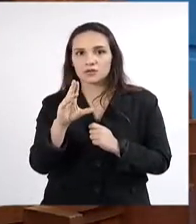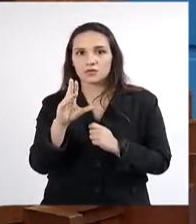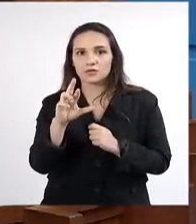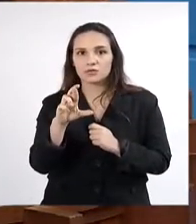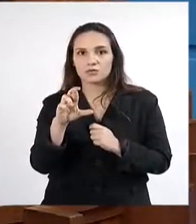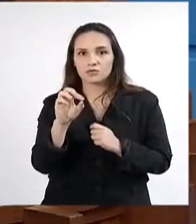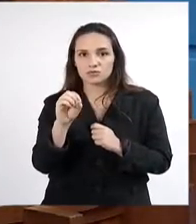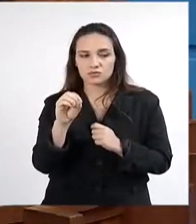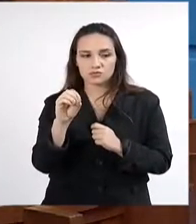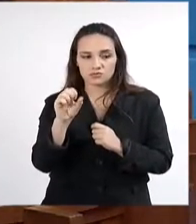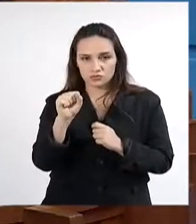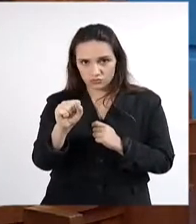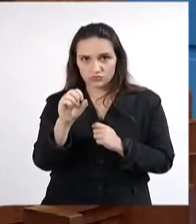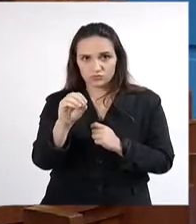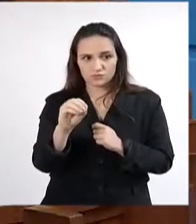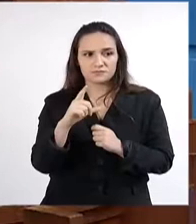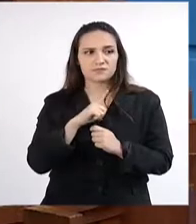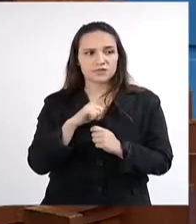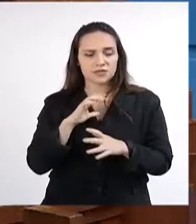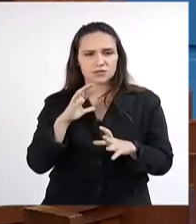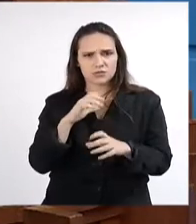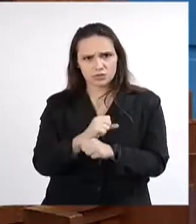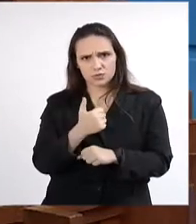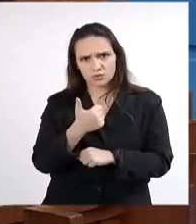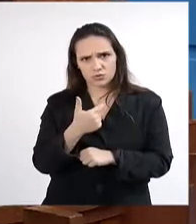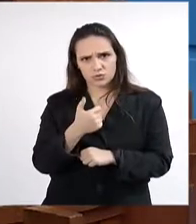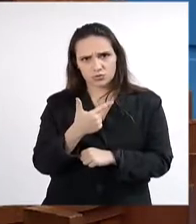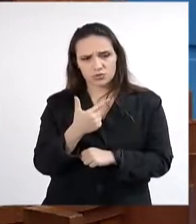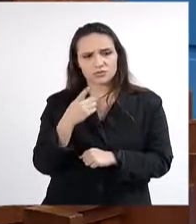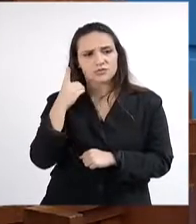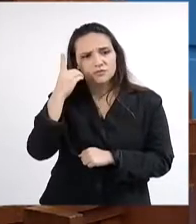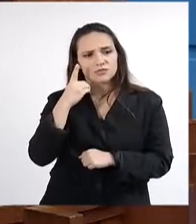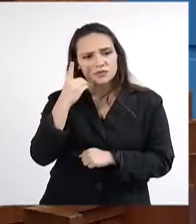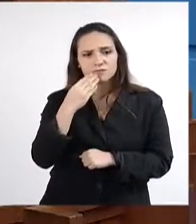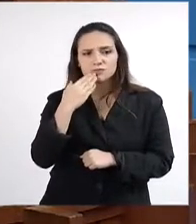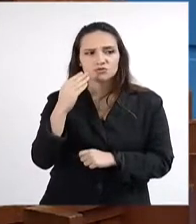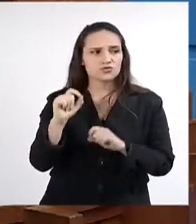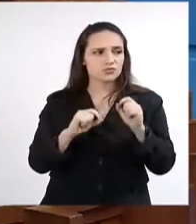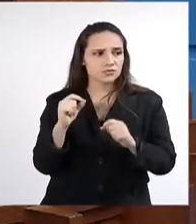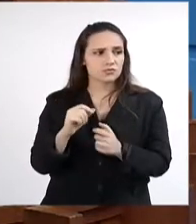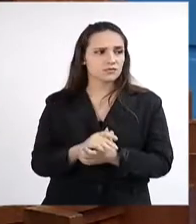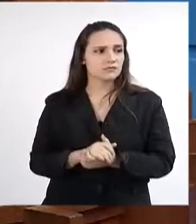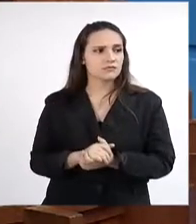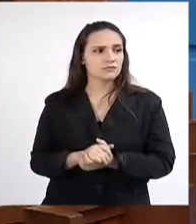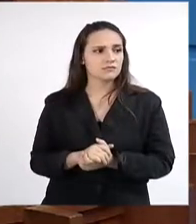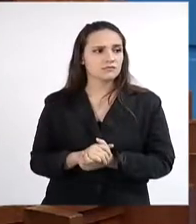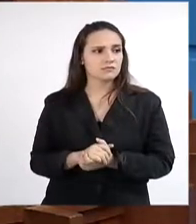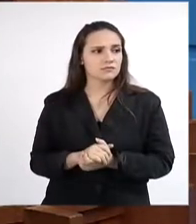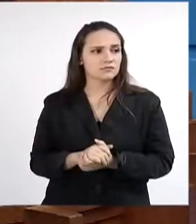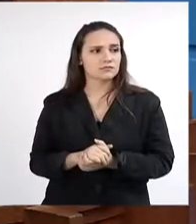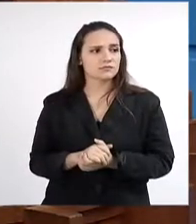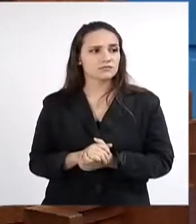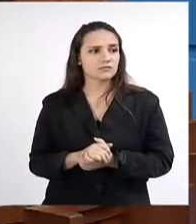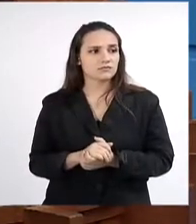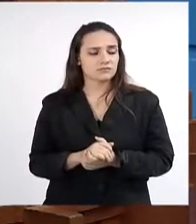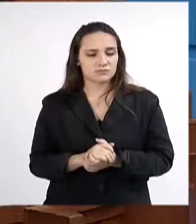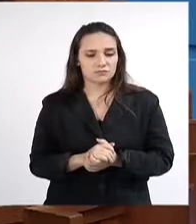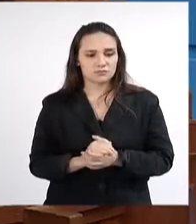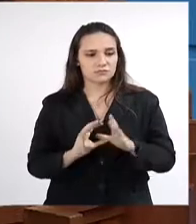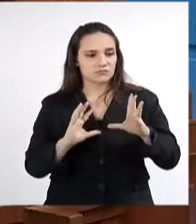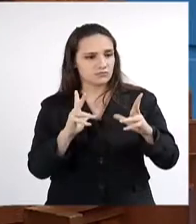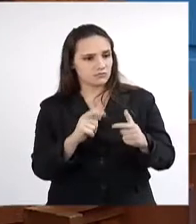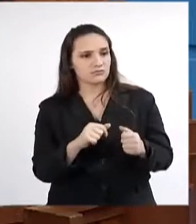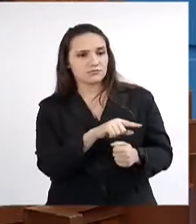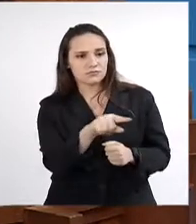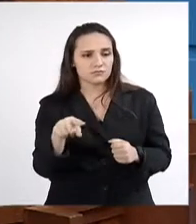assinatura de 12 parlamentares que nos apoiaram nessa iniciativa para que, das decisões unânimes